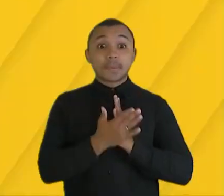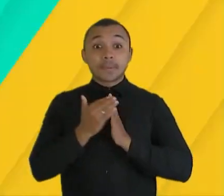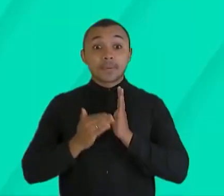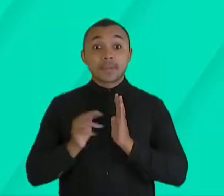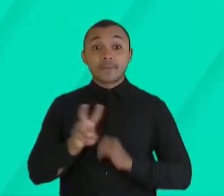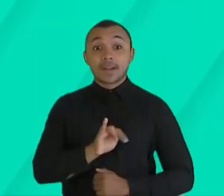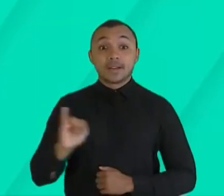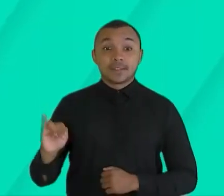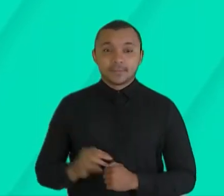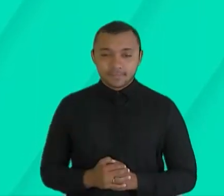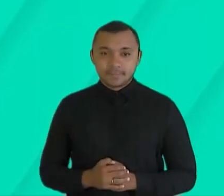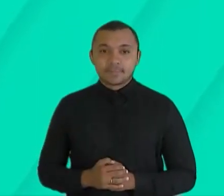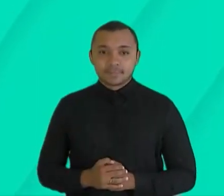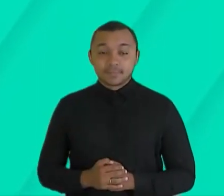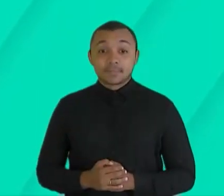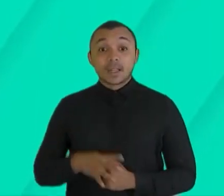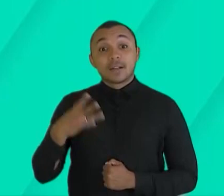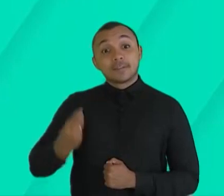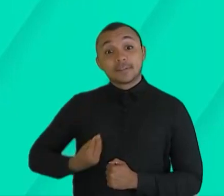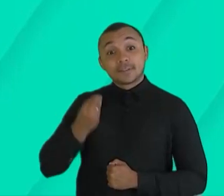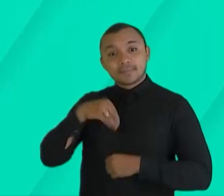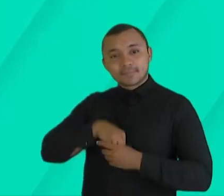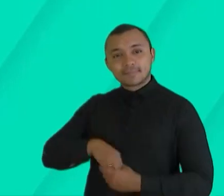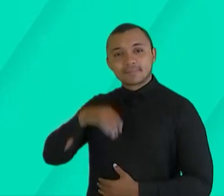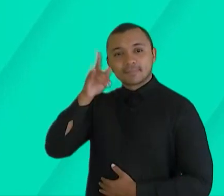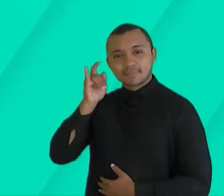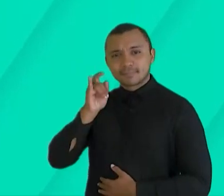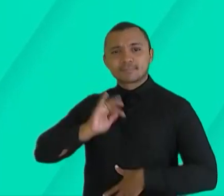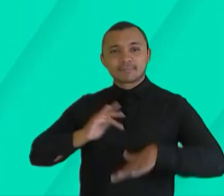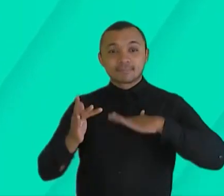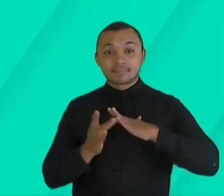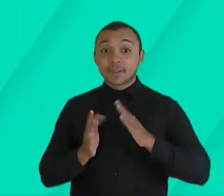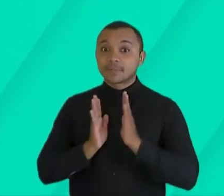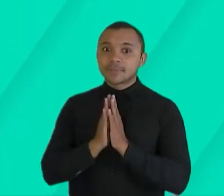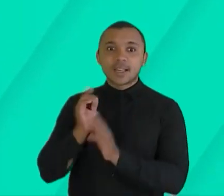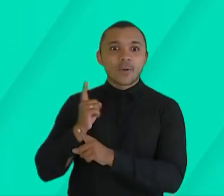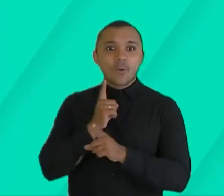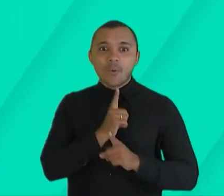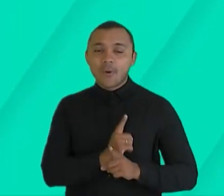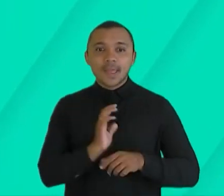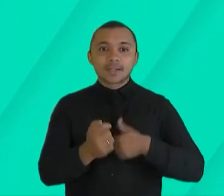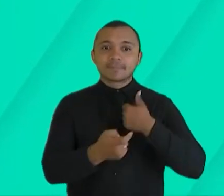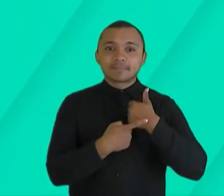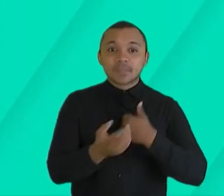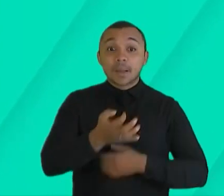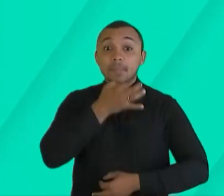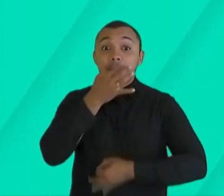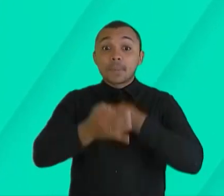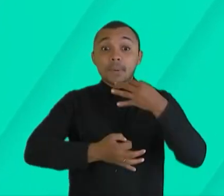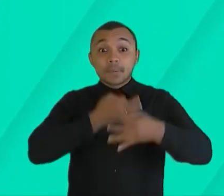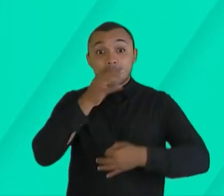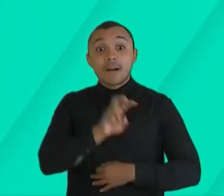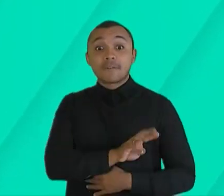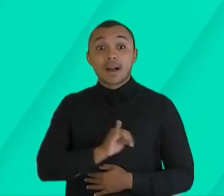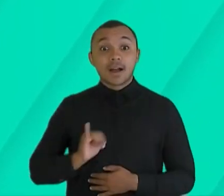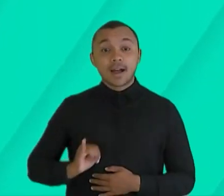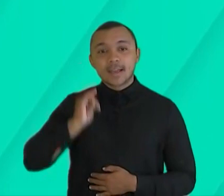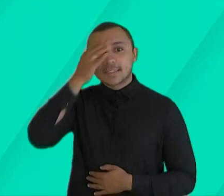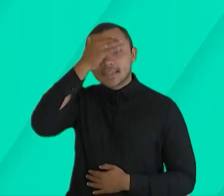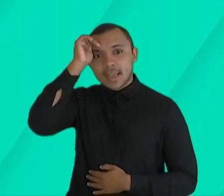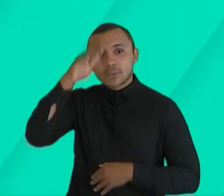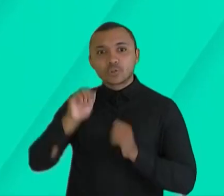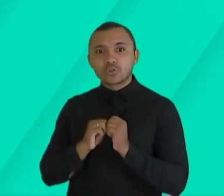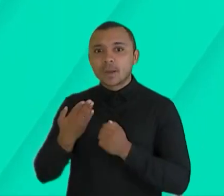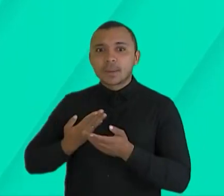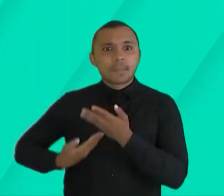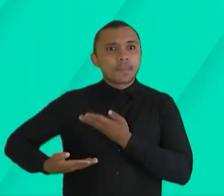A Sovamo está nas redes sociais, então já aparece lá, deixe seu comentário, curte nosso conteúdo e não esquece de compartilhar